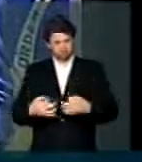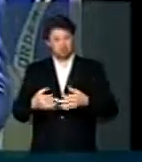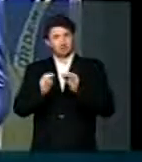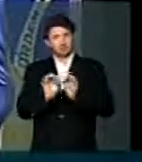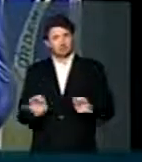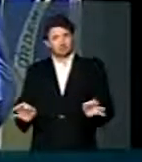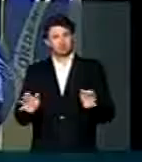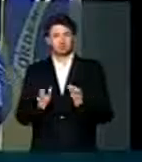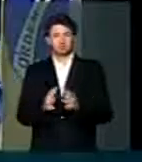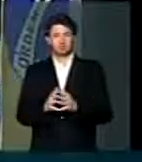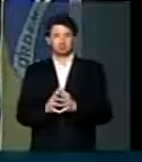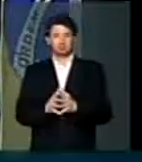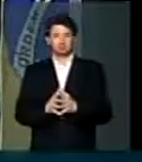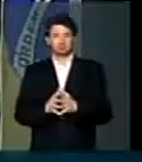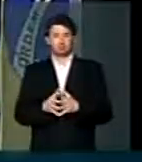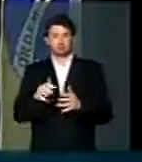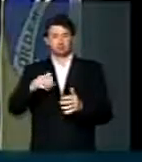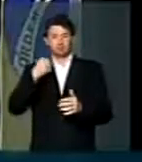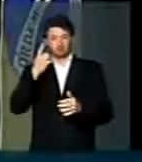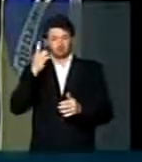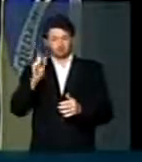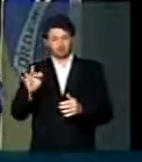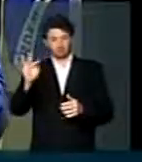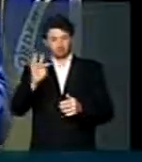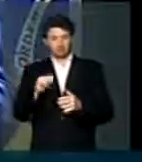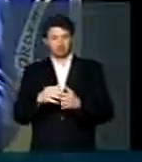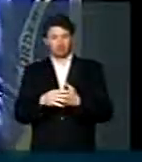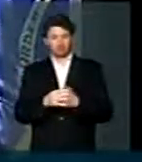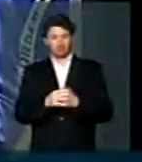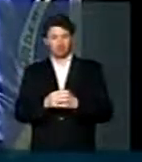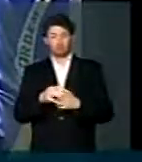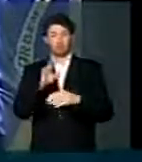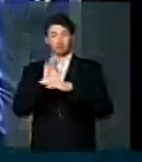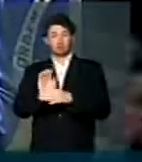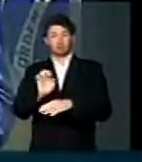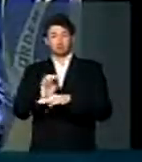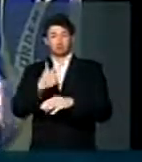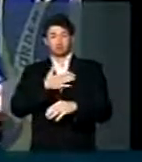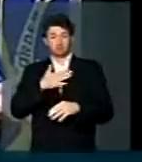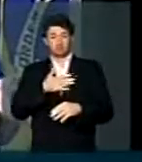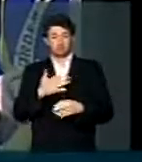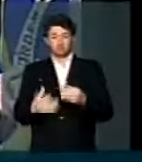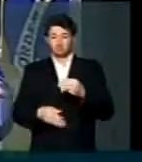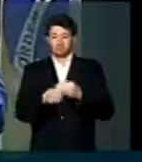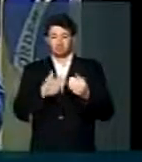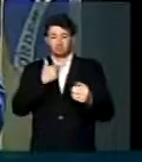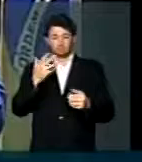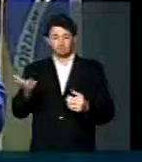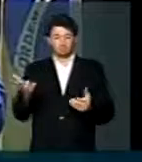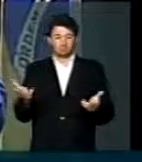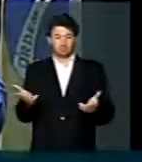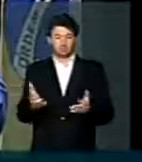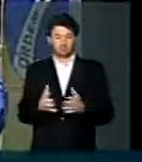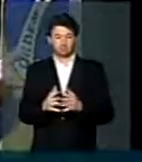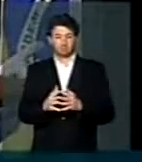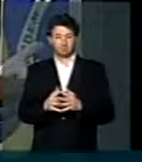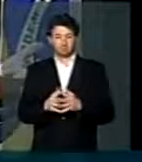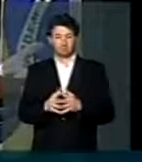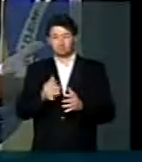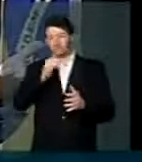Como deputado federal, para ajudar o meu estado. pode dar parte. O senhor me consegue uma parte?